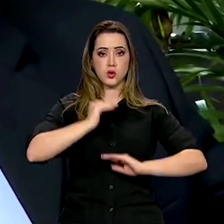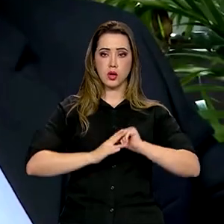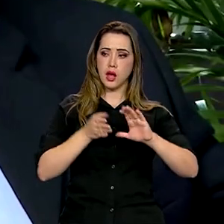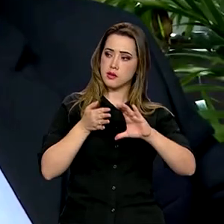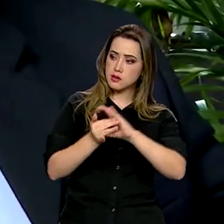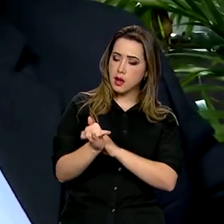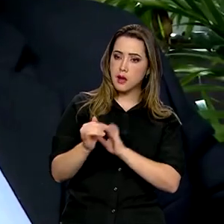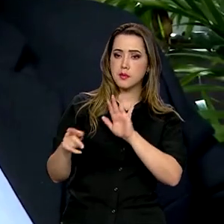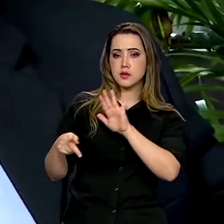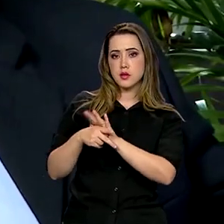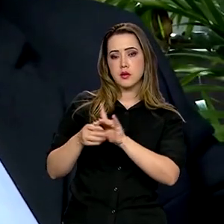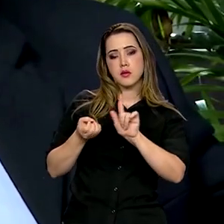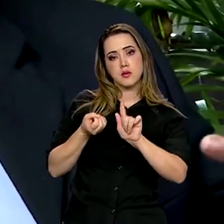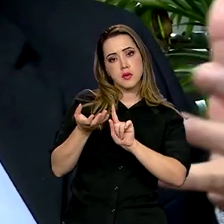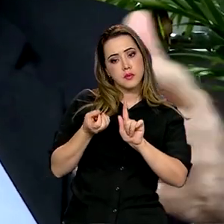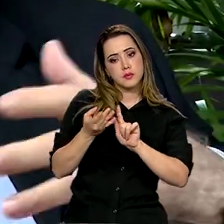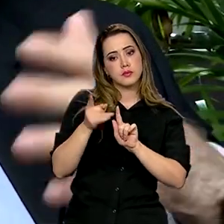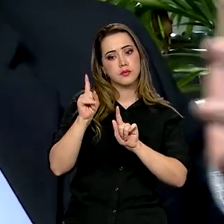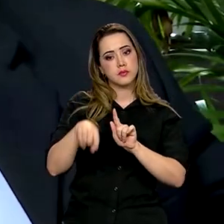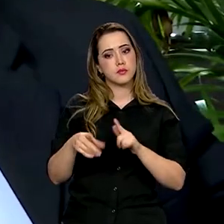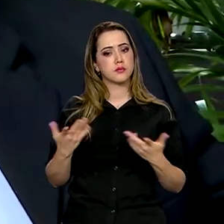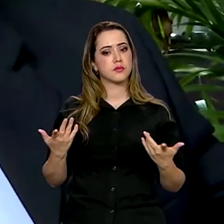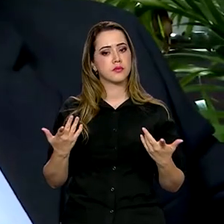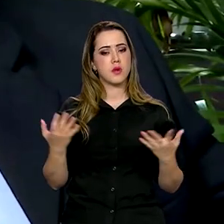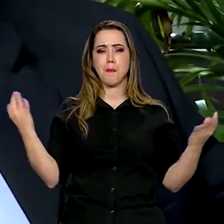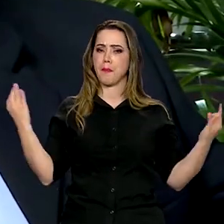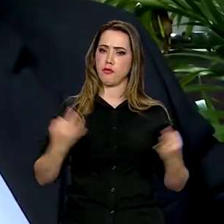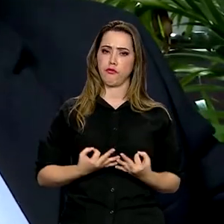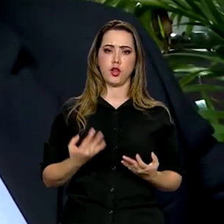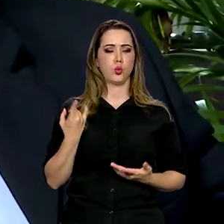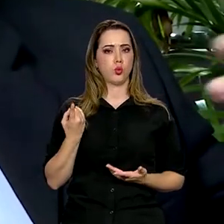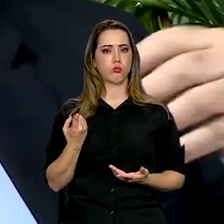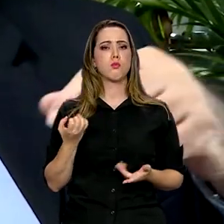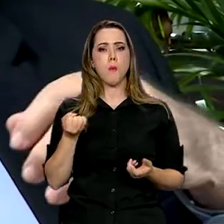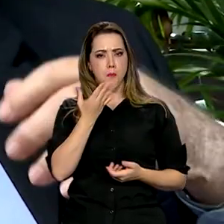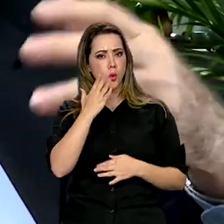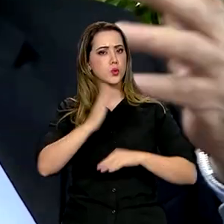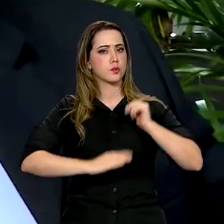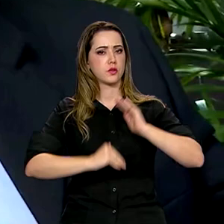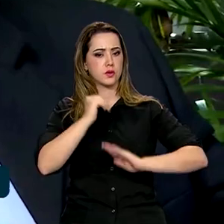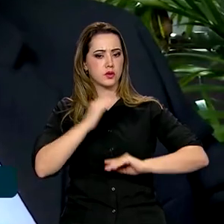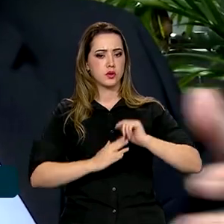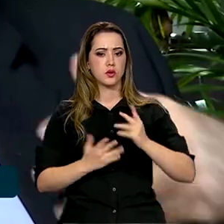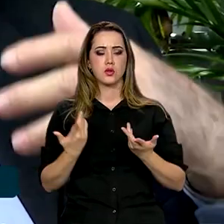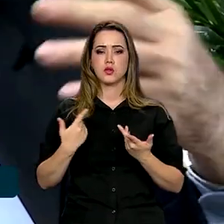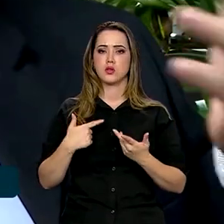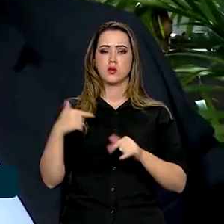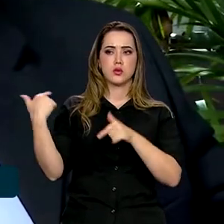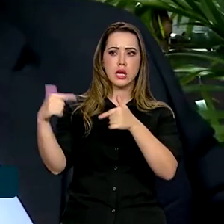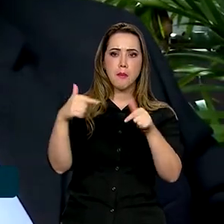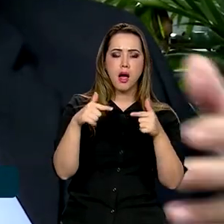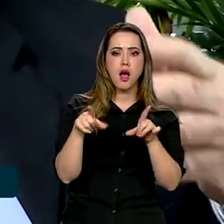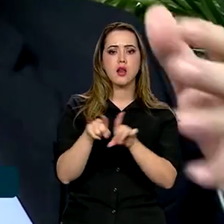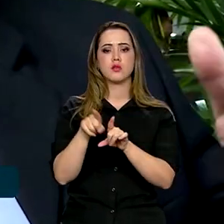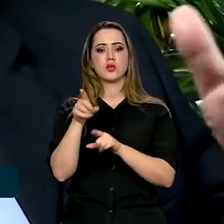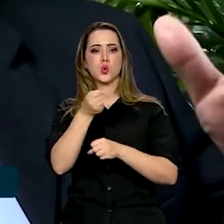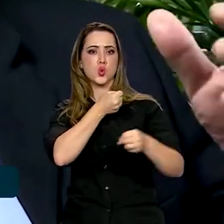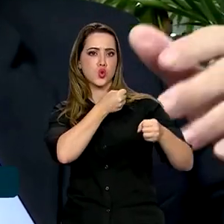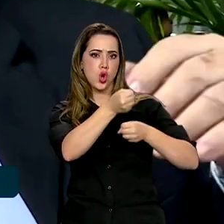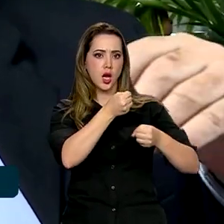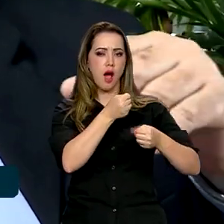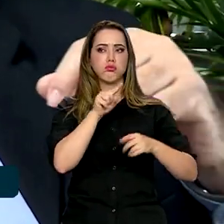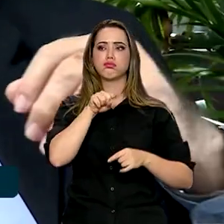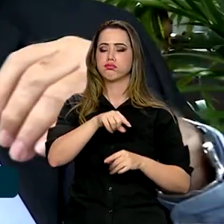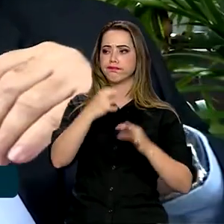da GOV, é de excelência. Tanto no nível de operacional, como jornalístico.